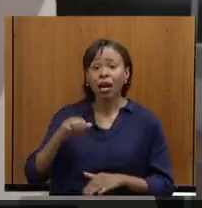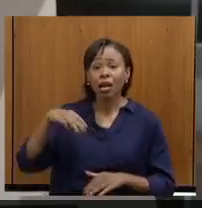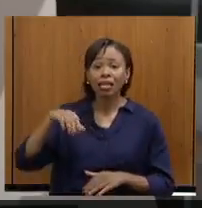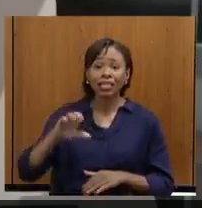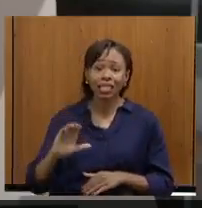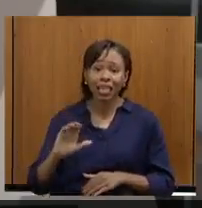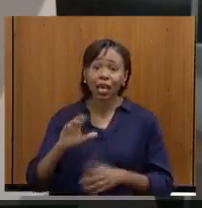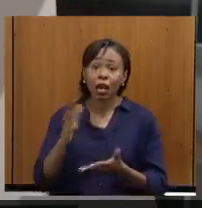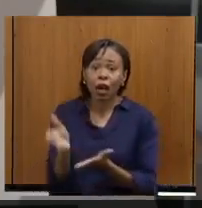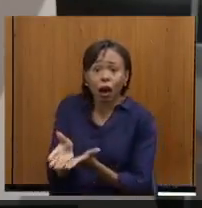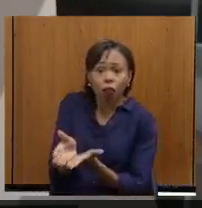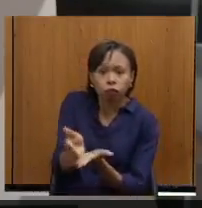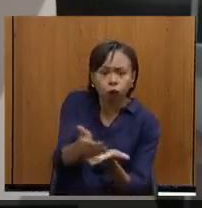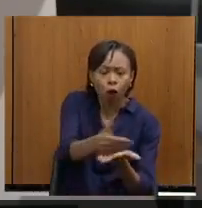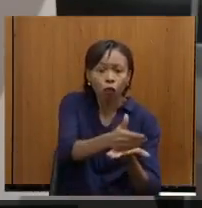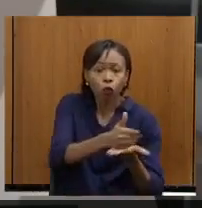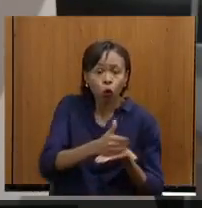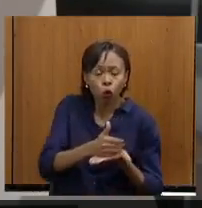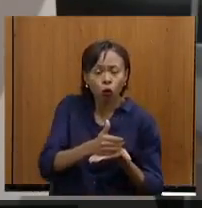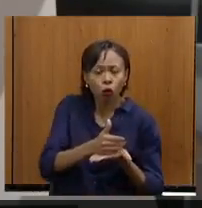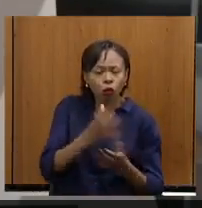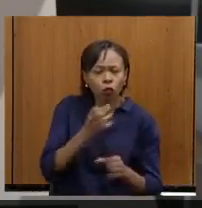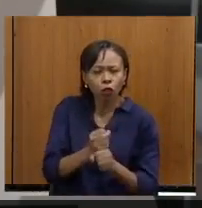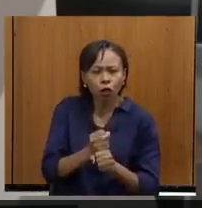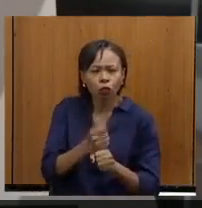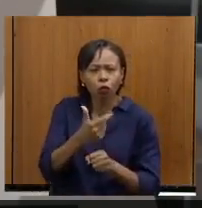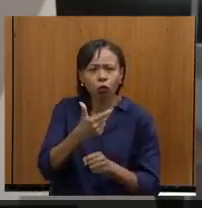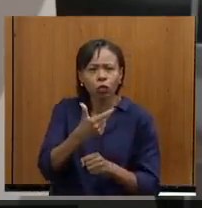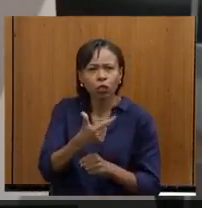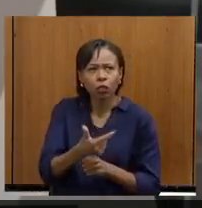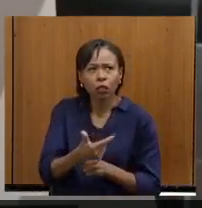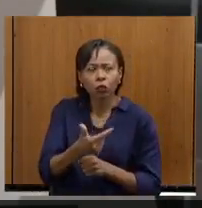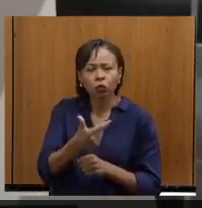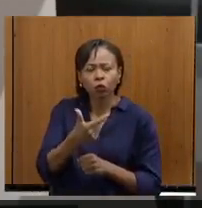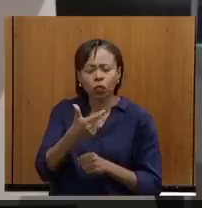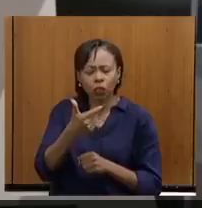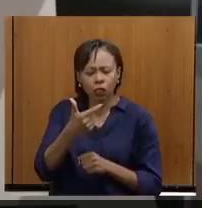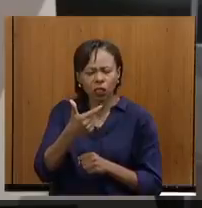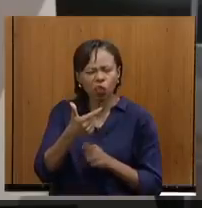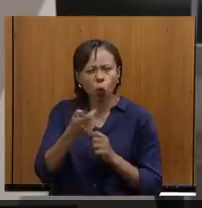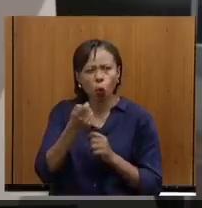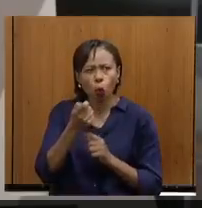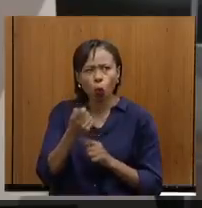quase